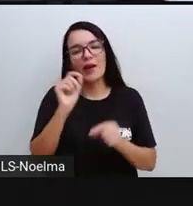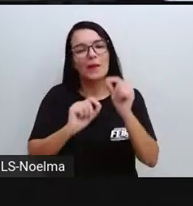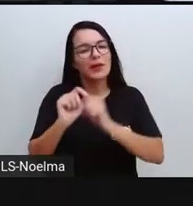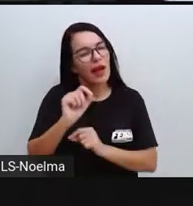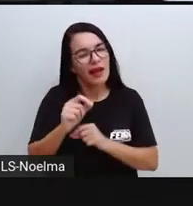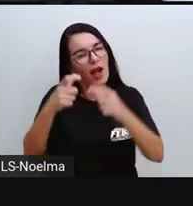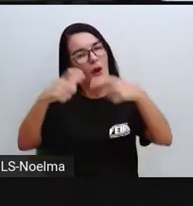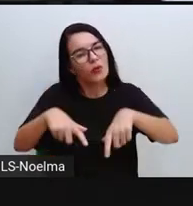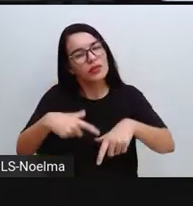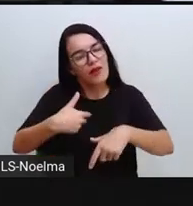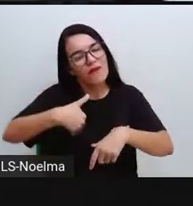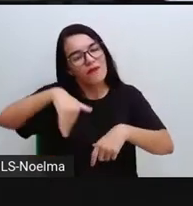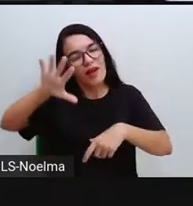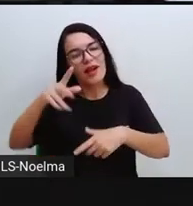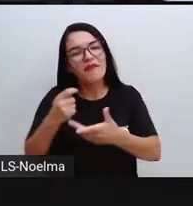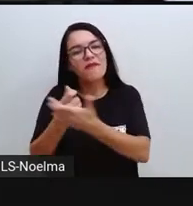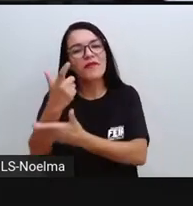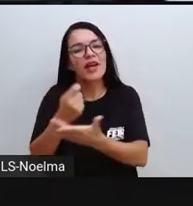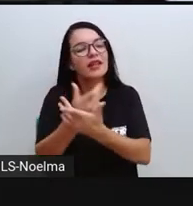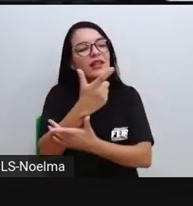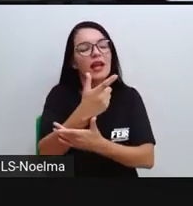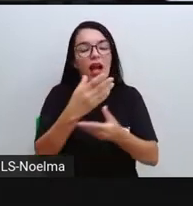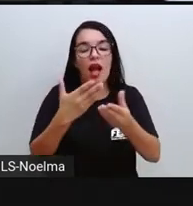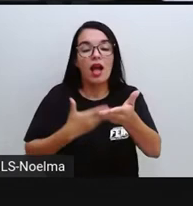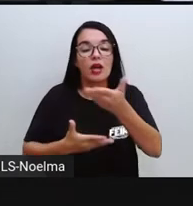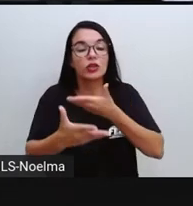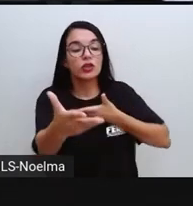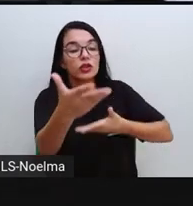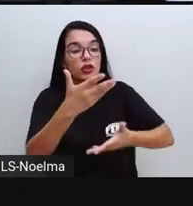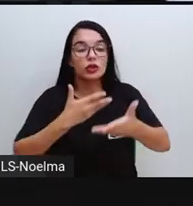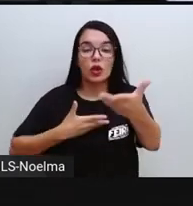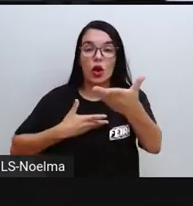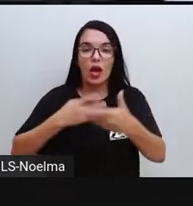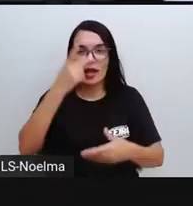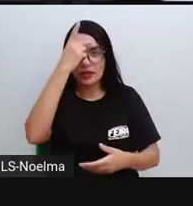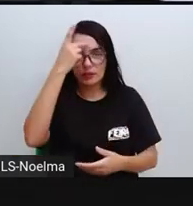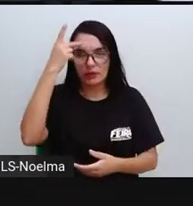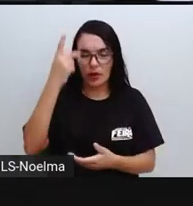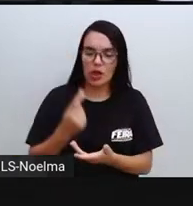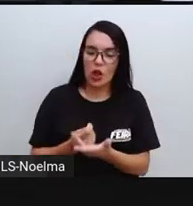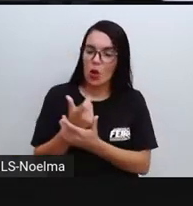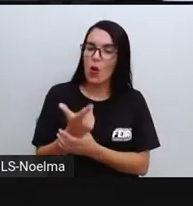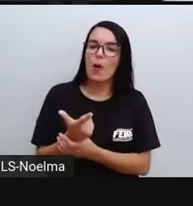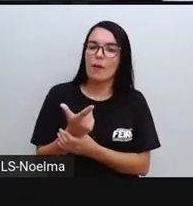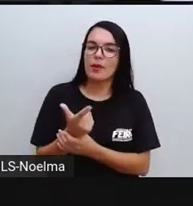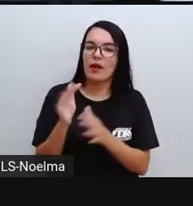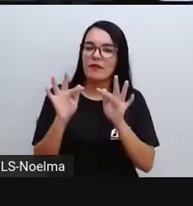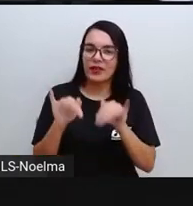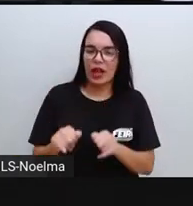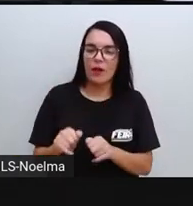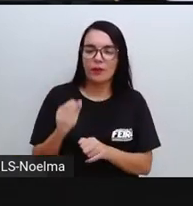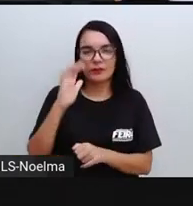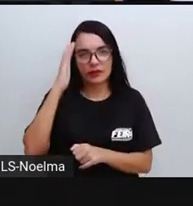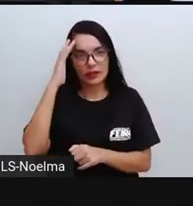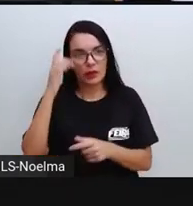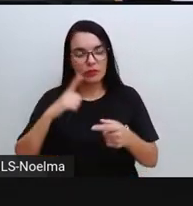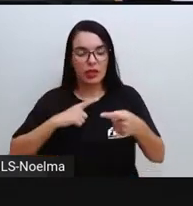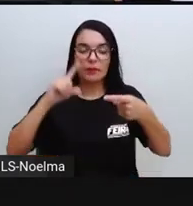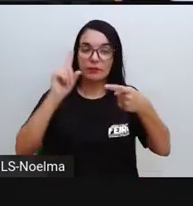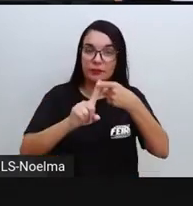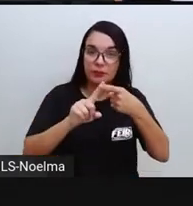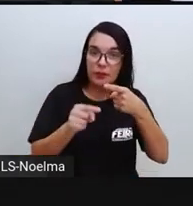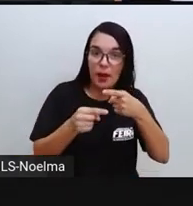que é aquele que vai haver ali uma maior relação ali com o consumidor final, certo? Então, temos o setor